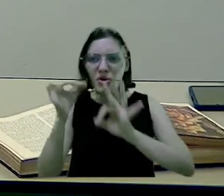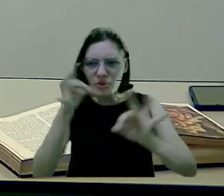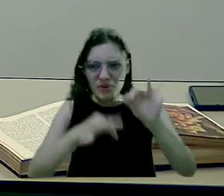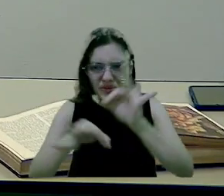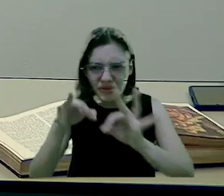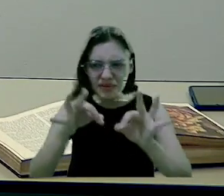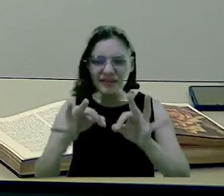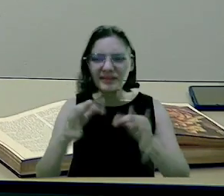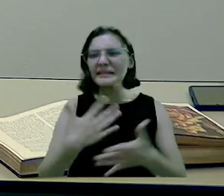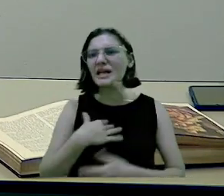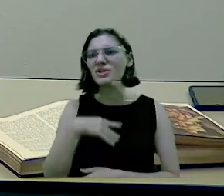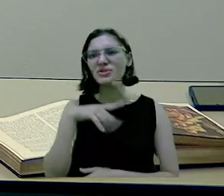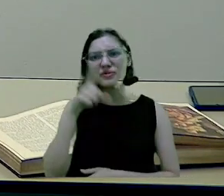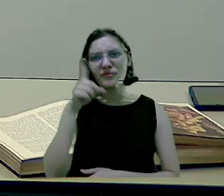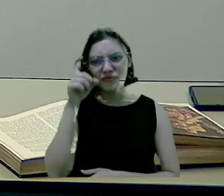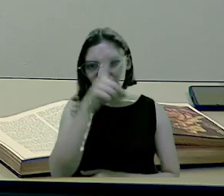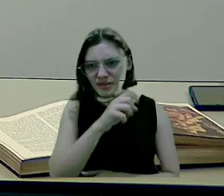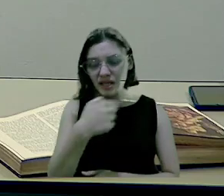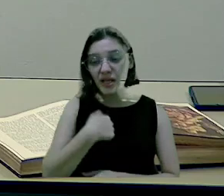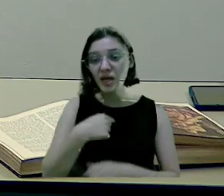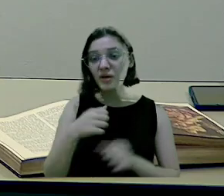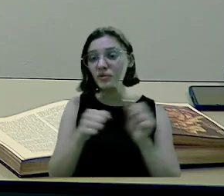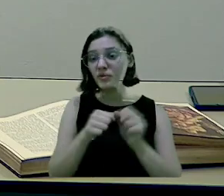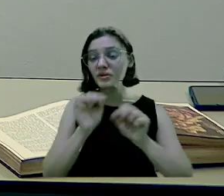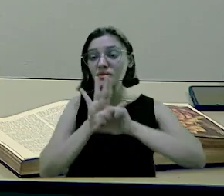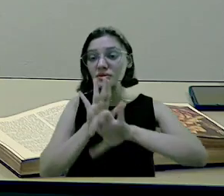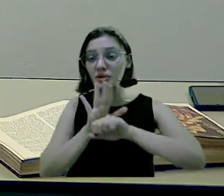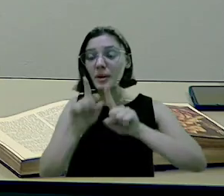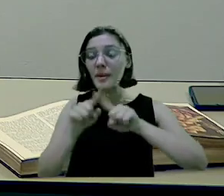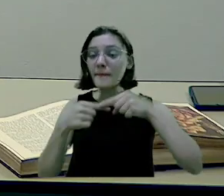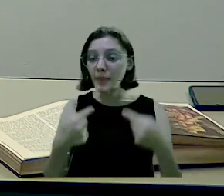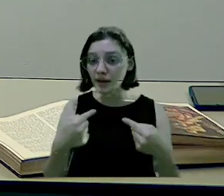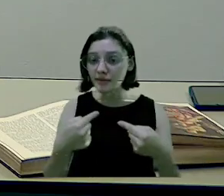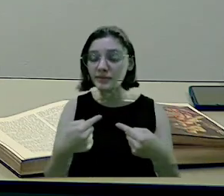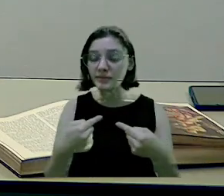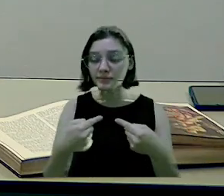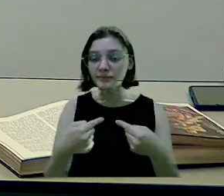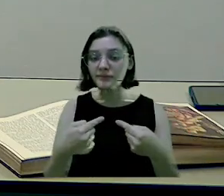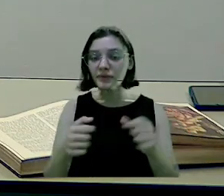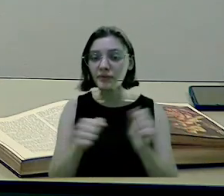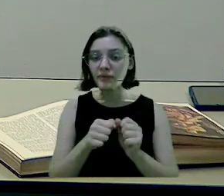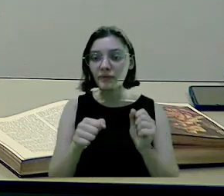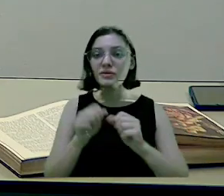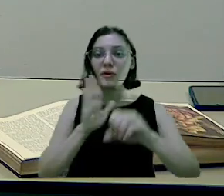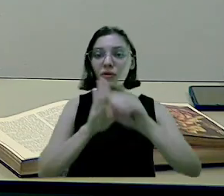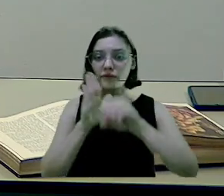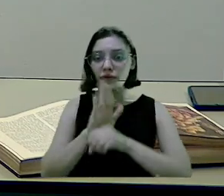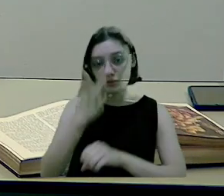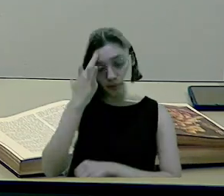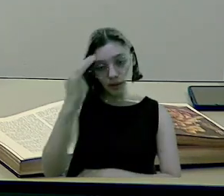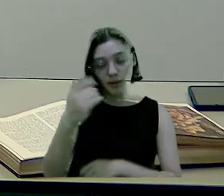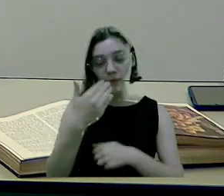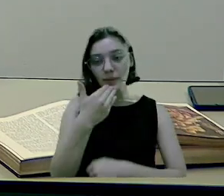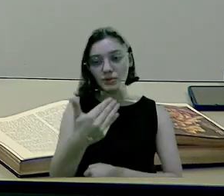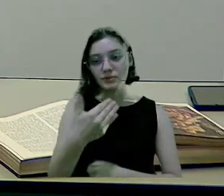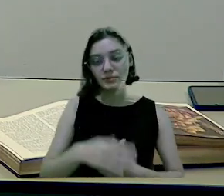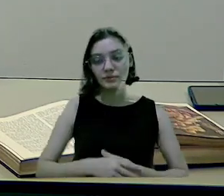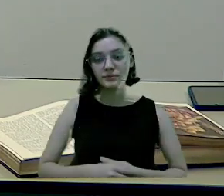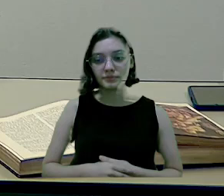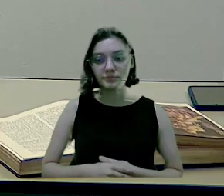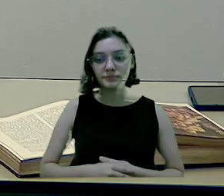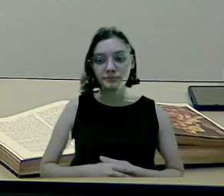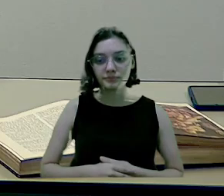mosquitos. Está terrível. Está terrível. Eu não fiz indicação aqui, mas a gente vai fazer um ofício amanhã pedindo